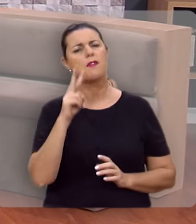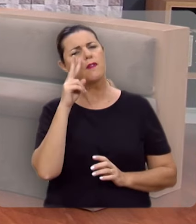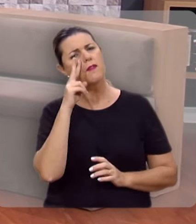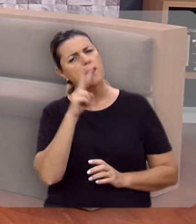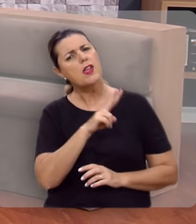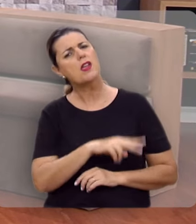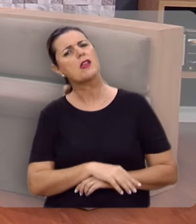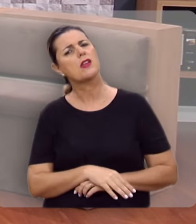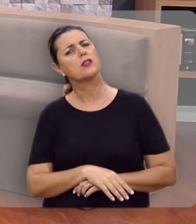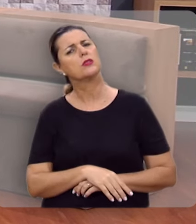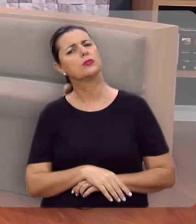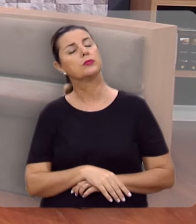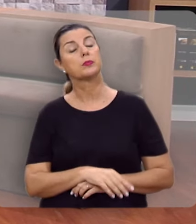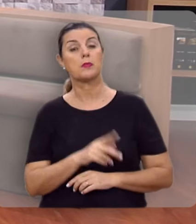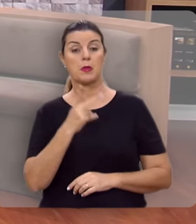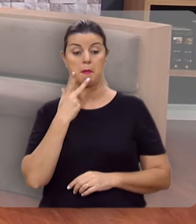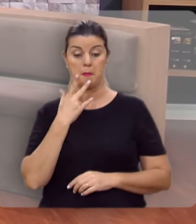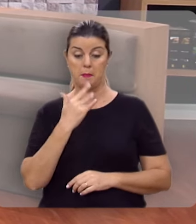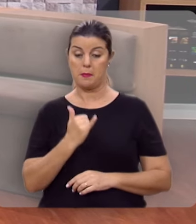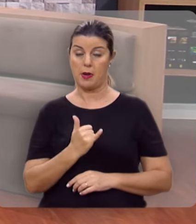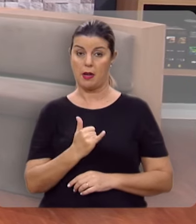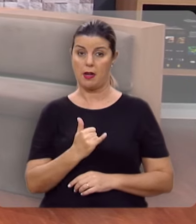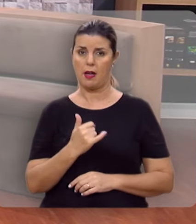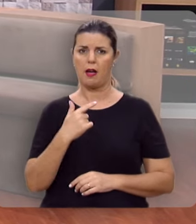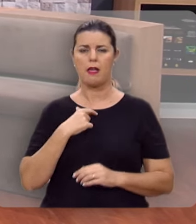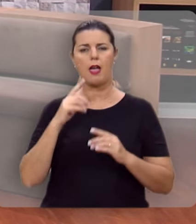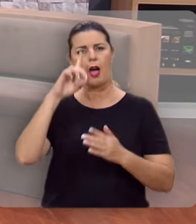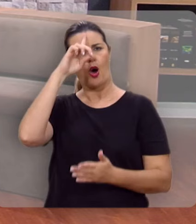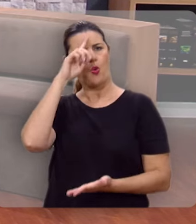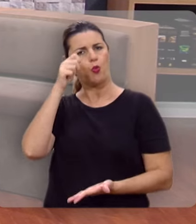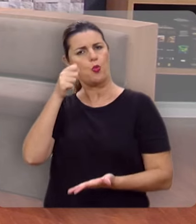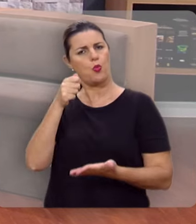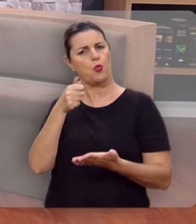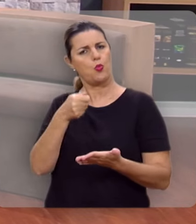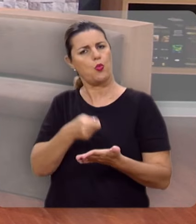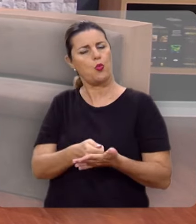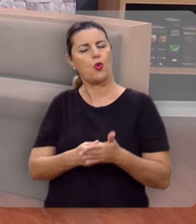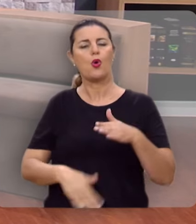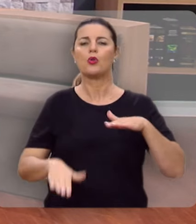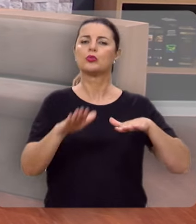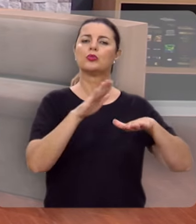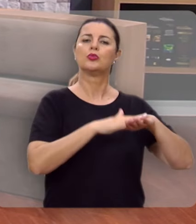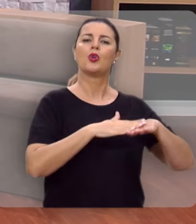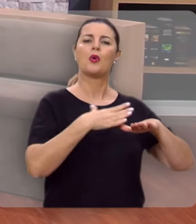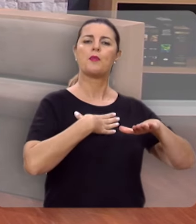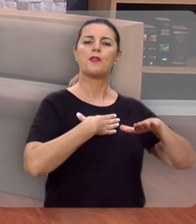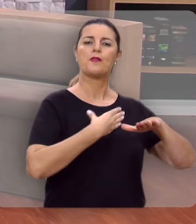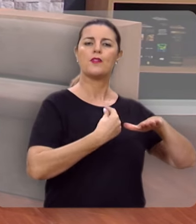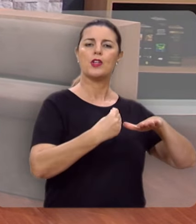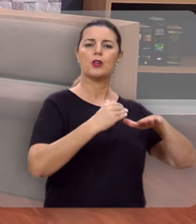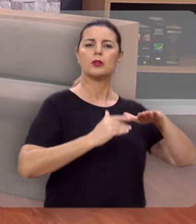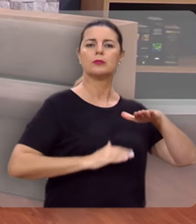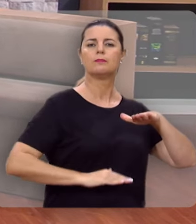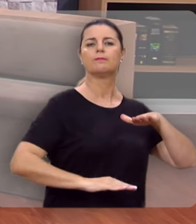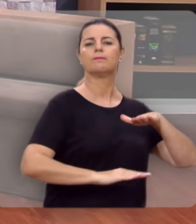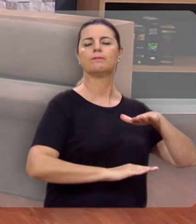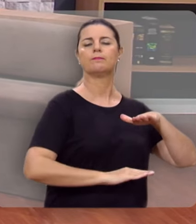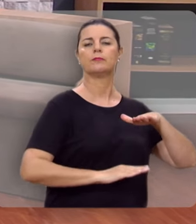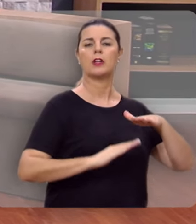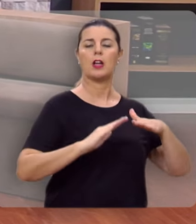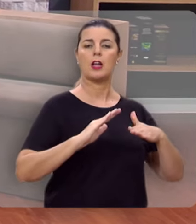Vejam vocês que os pais são autoridade sobre os filhos